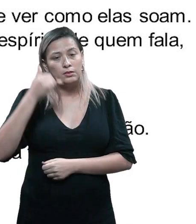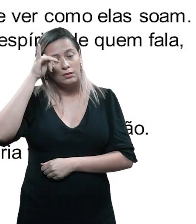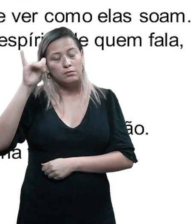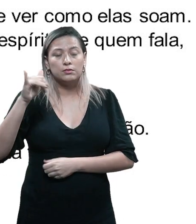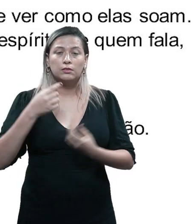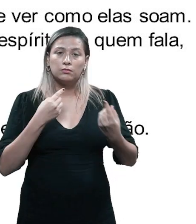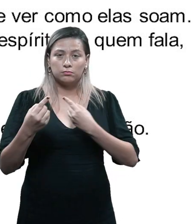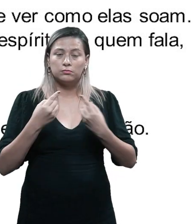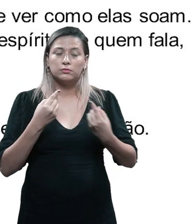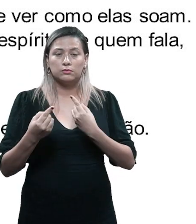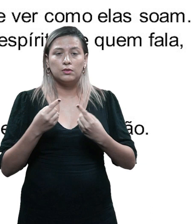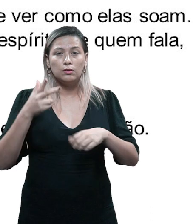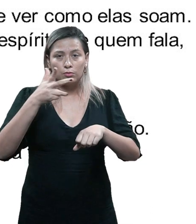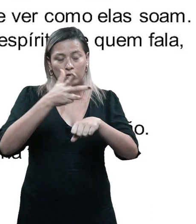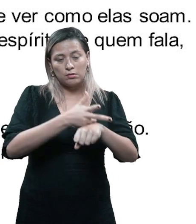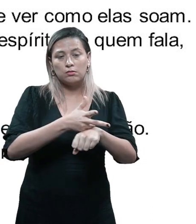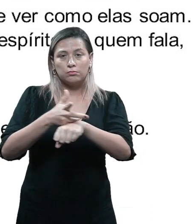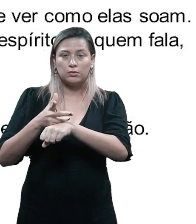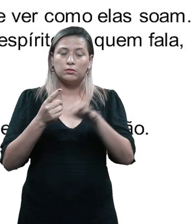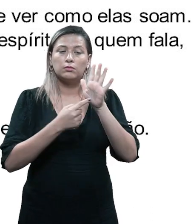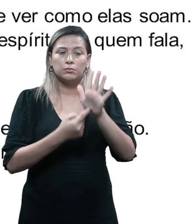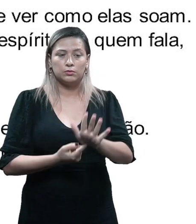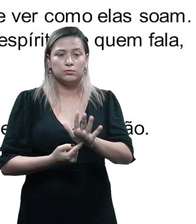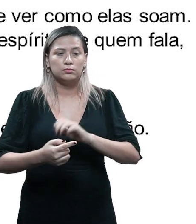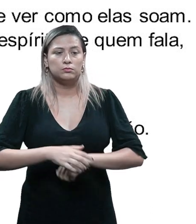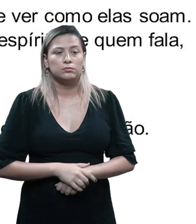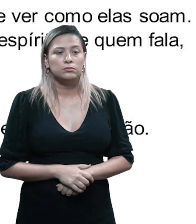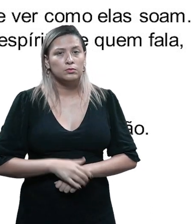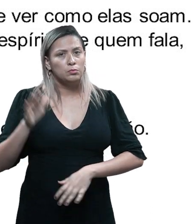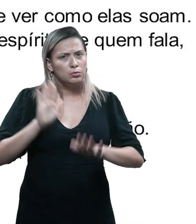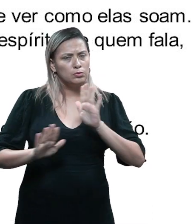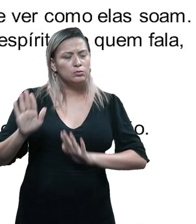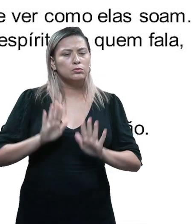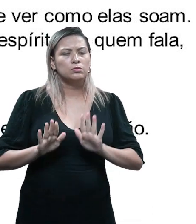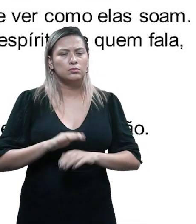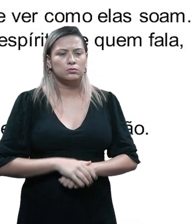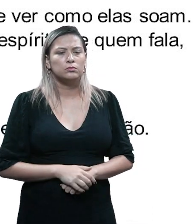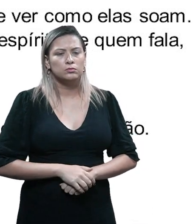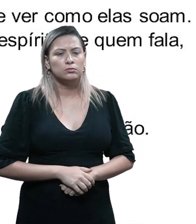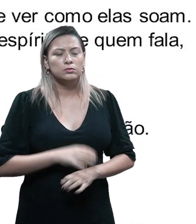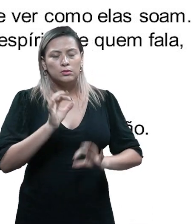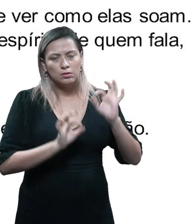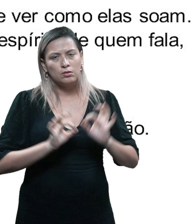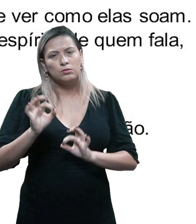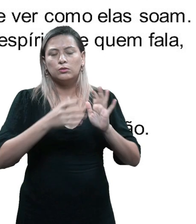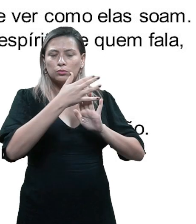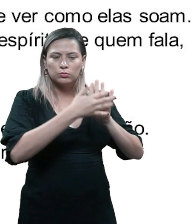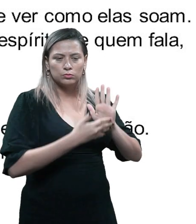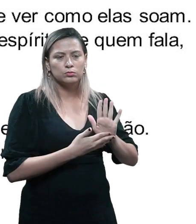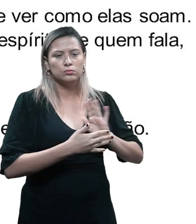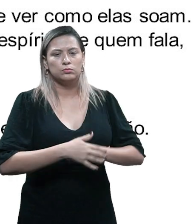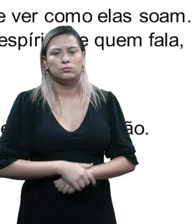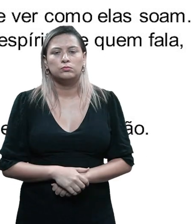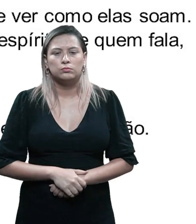evitar dizer o que a câmera está mostrando e evitar impor informações redundantes. Muito cuidado na elaboração do